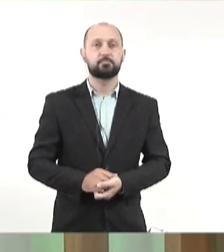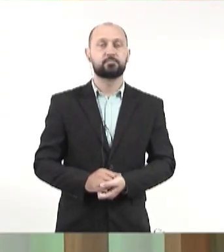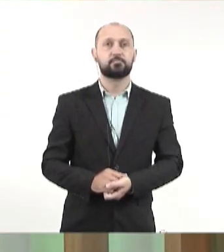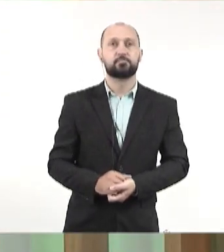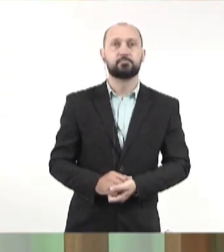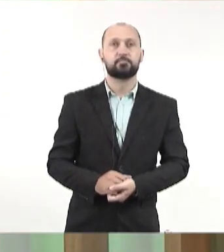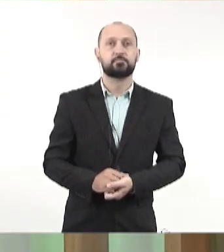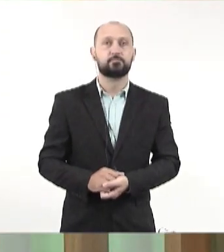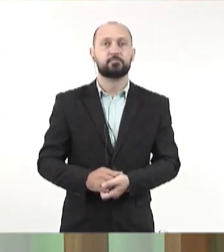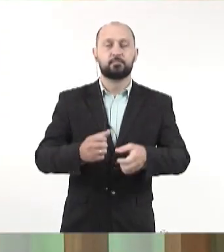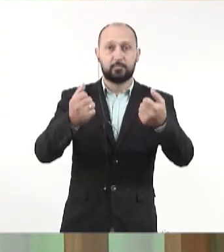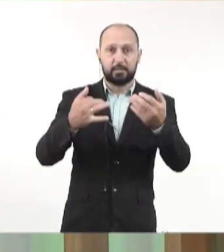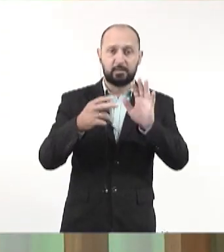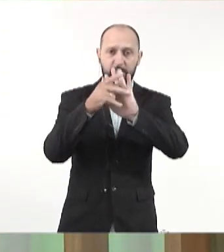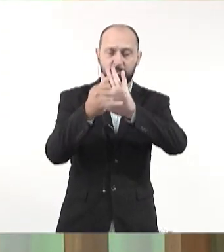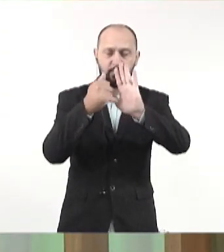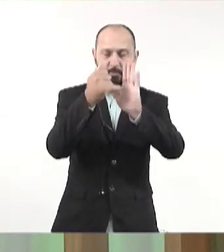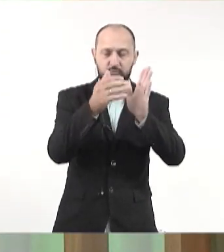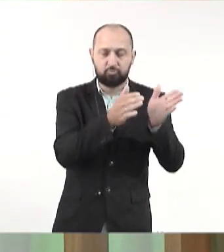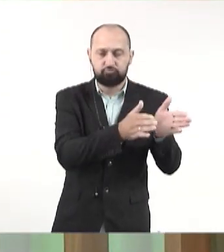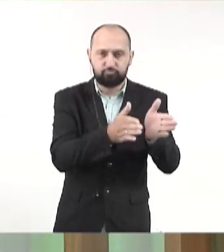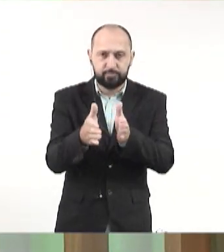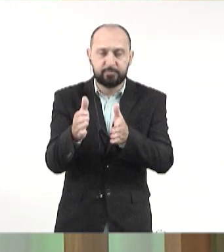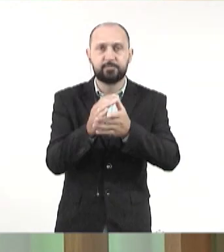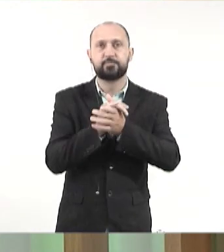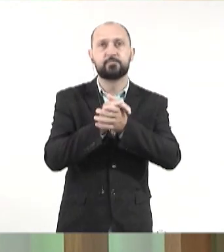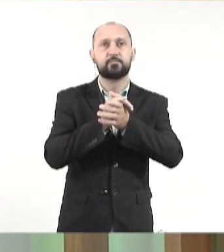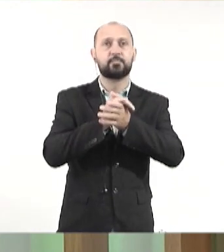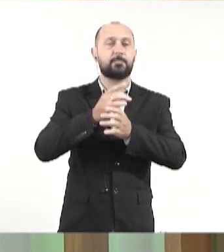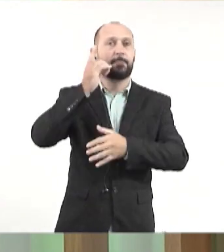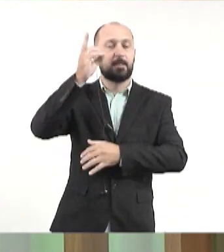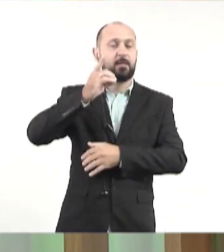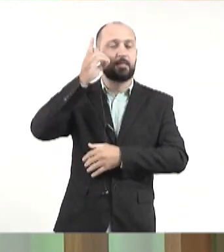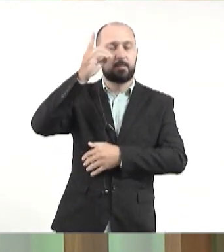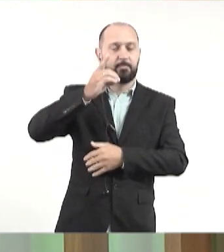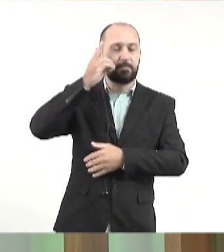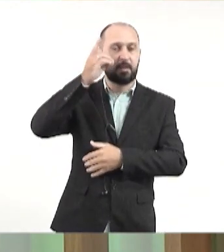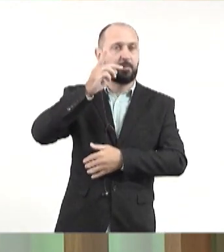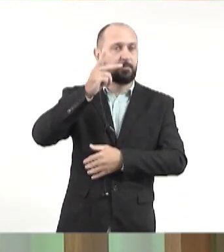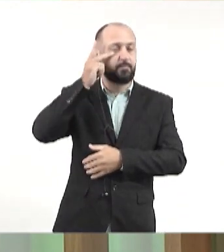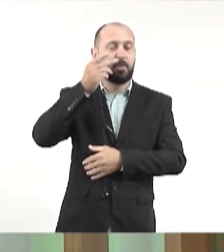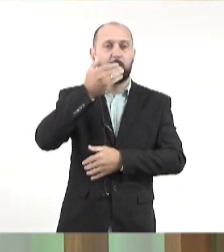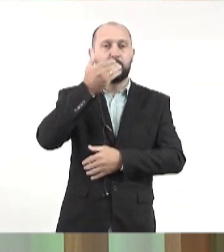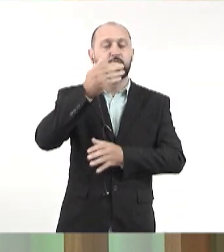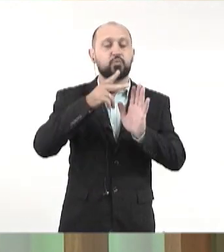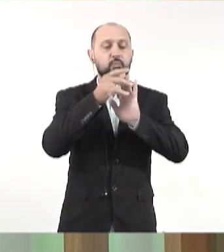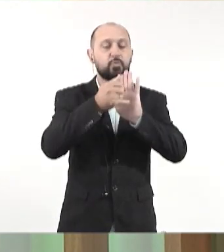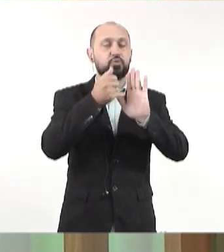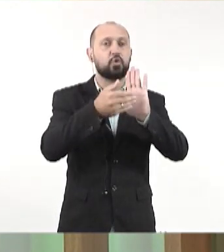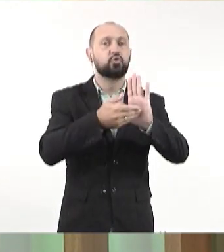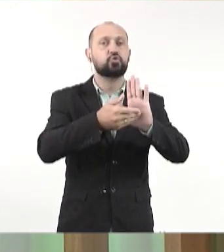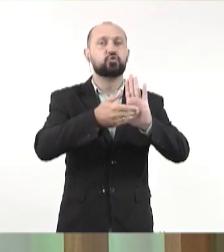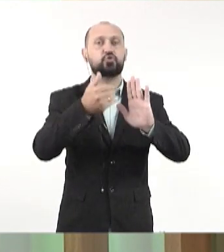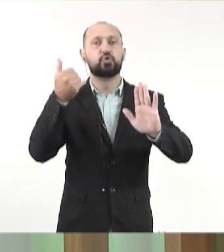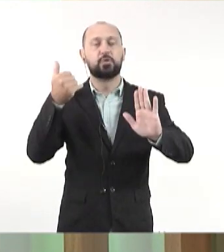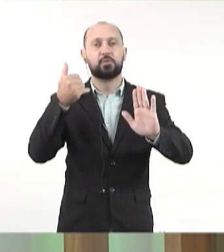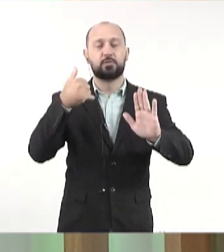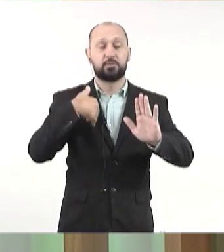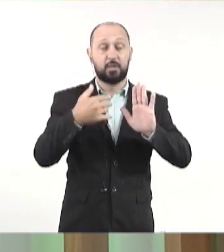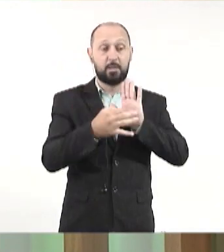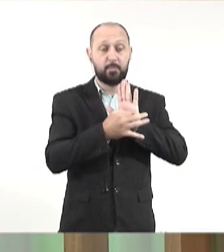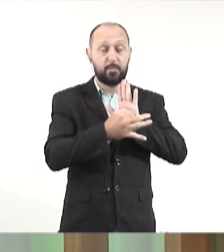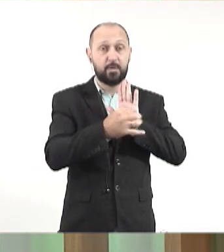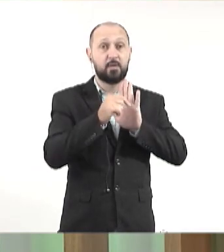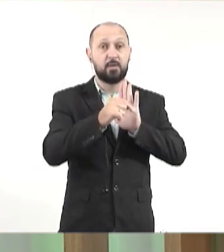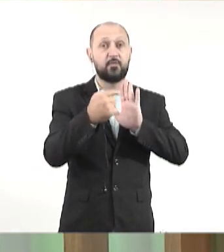Bom, ainda falando sobre projetos que tramitam aqui na casa, o deputado Pedro Kemp pediu a retirada de um projeto de